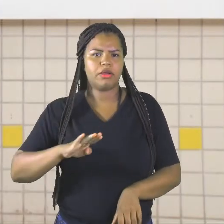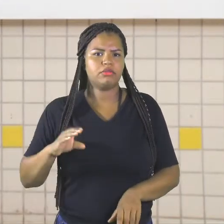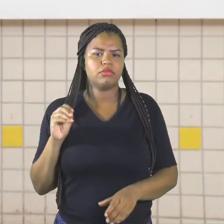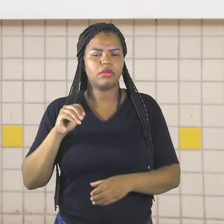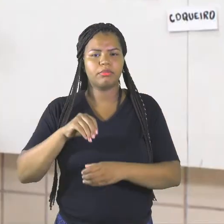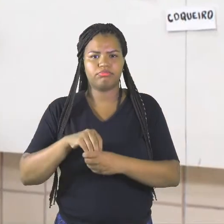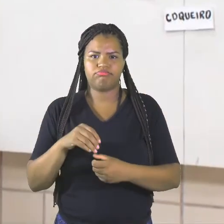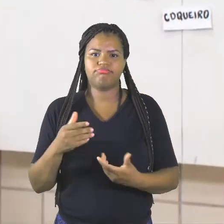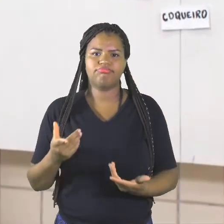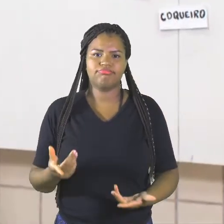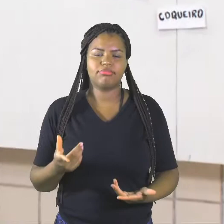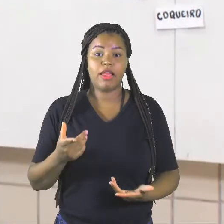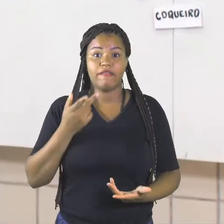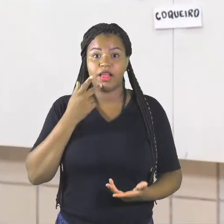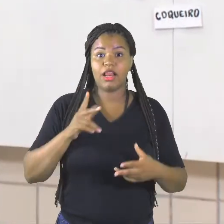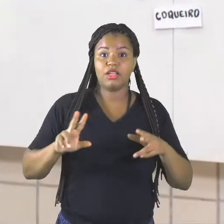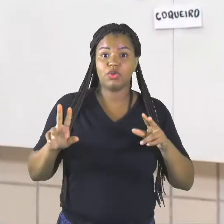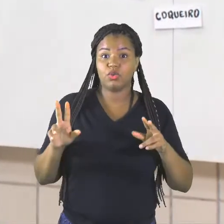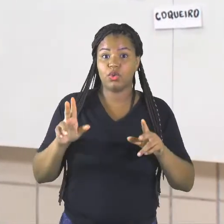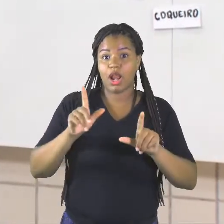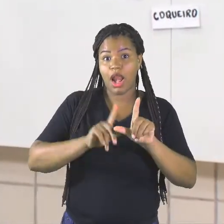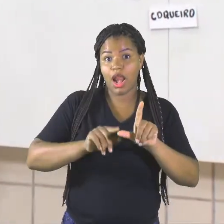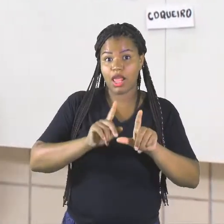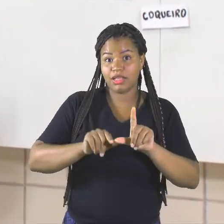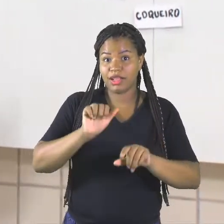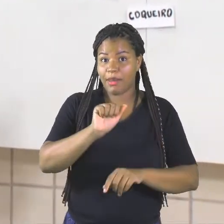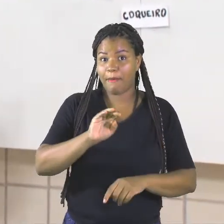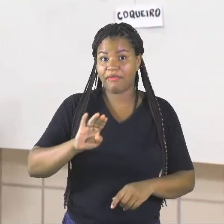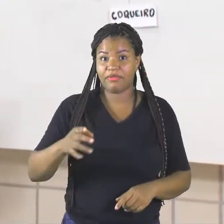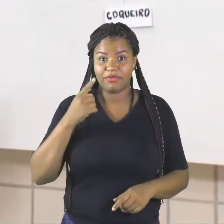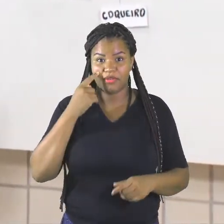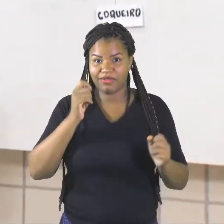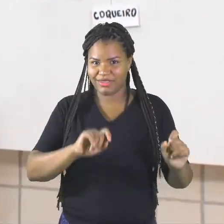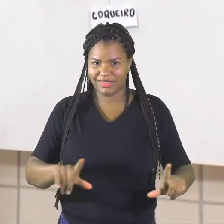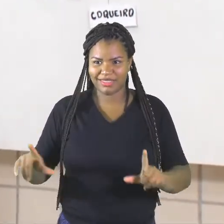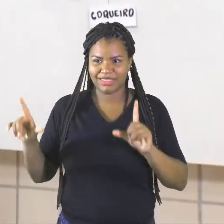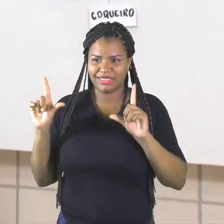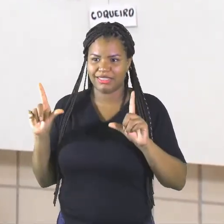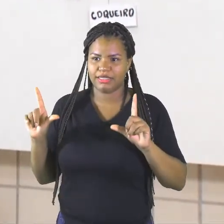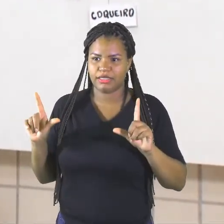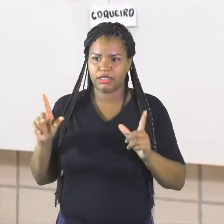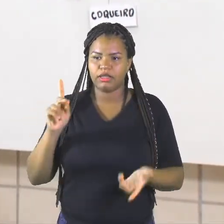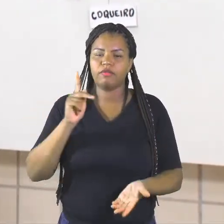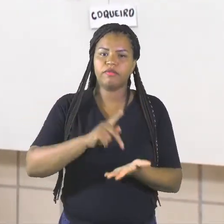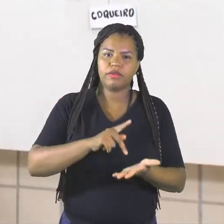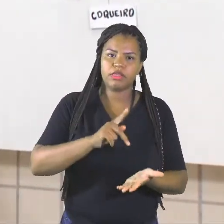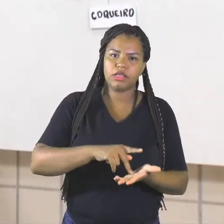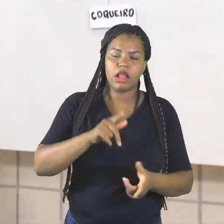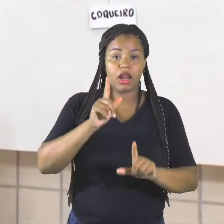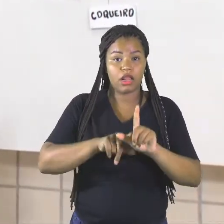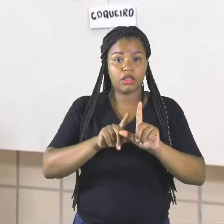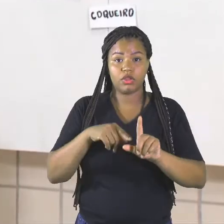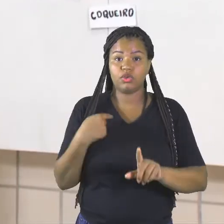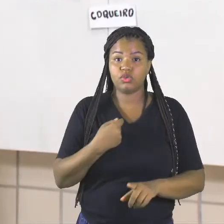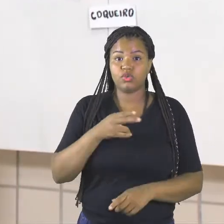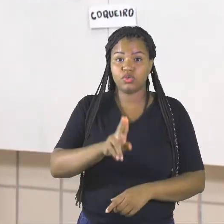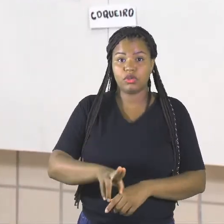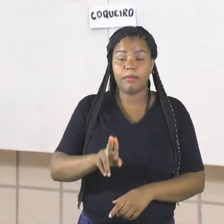em letras do alfabeto, vamos ver alguns slides. E, na realidade, as letras nós usamos para escrever